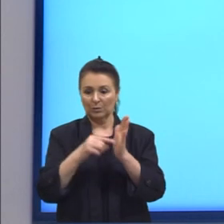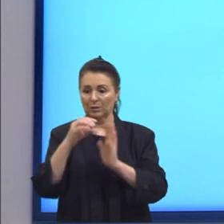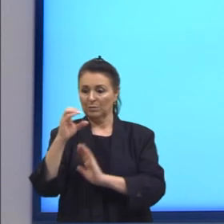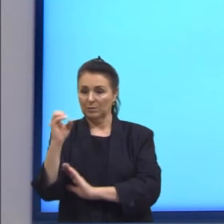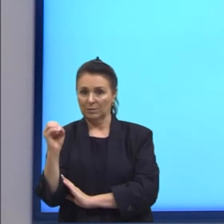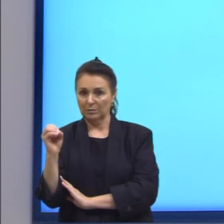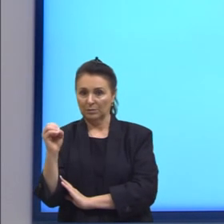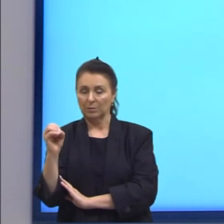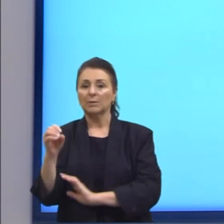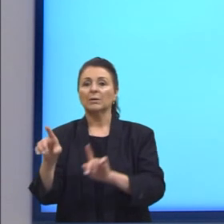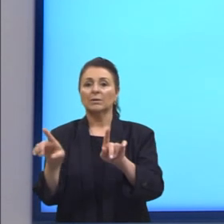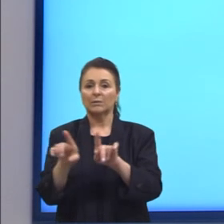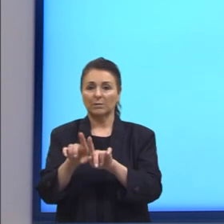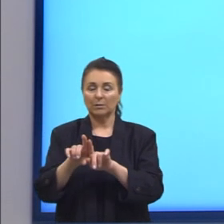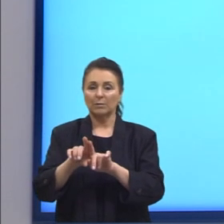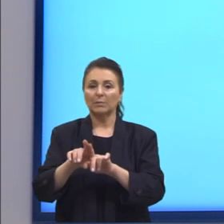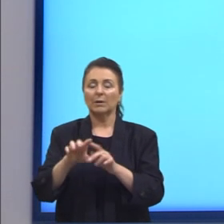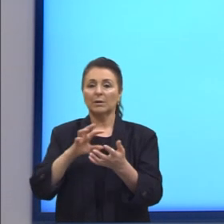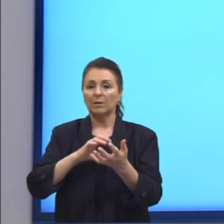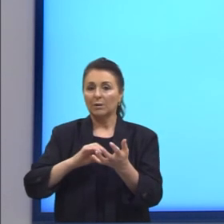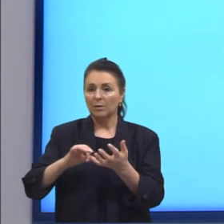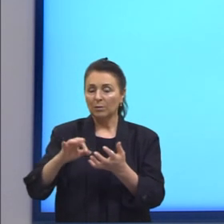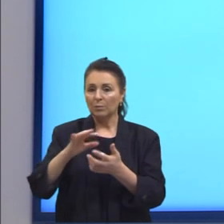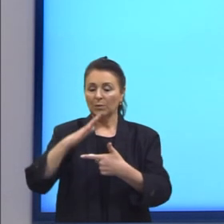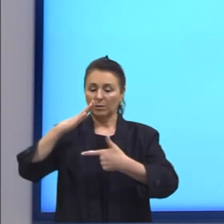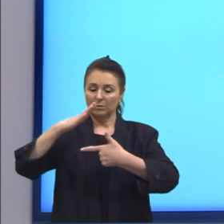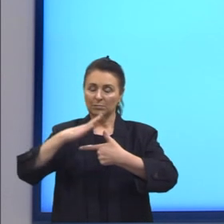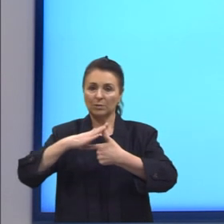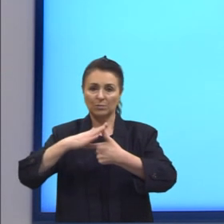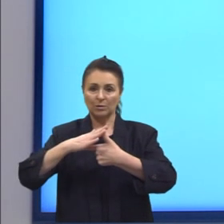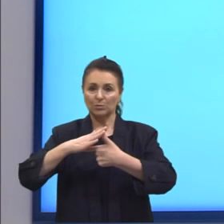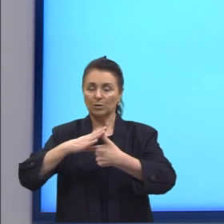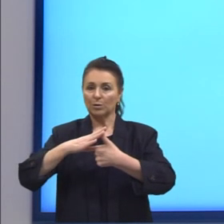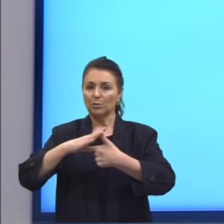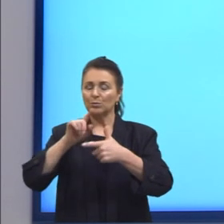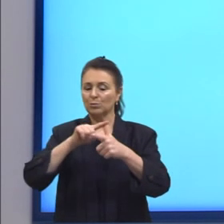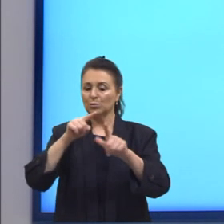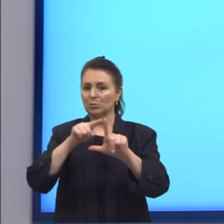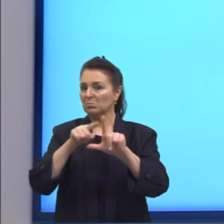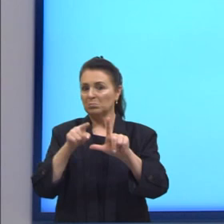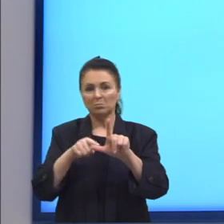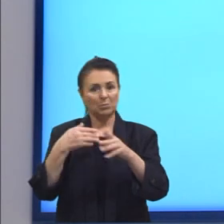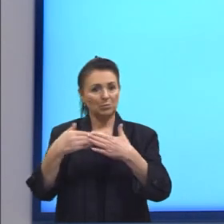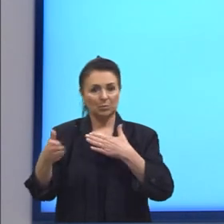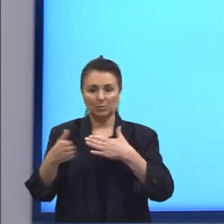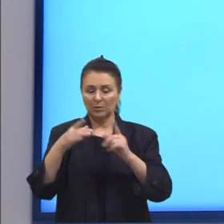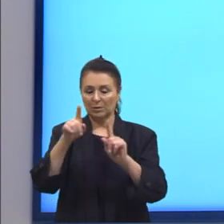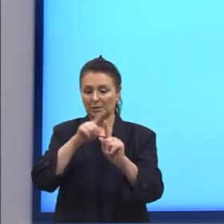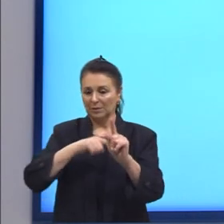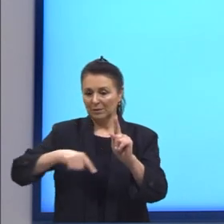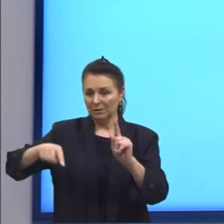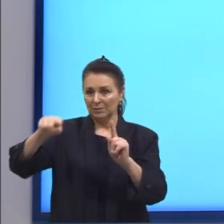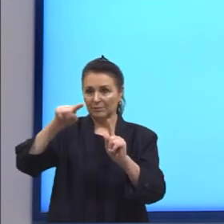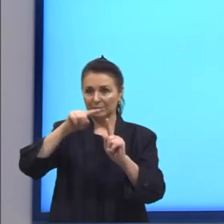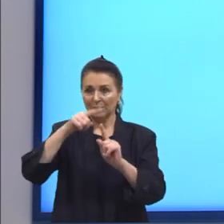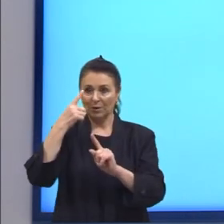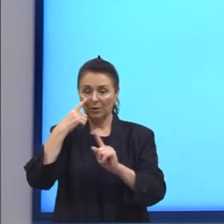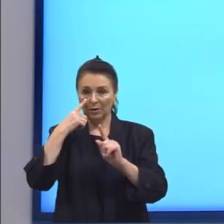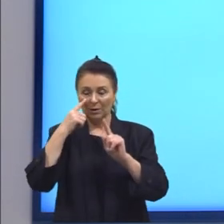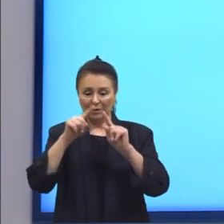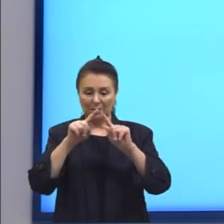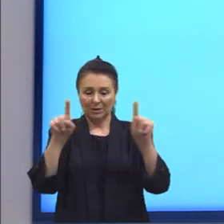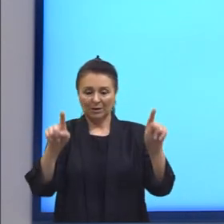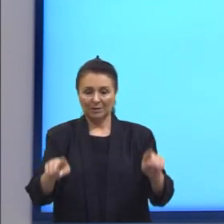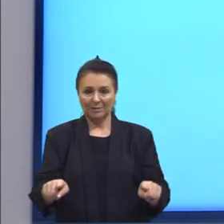nós podemos também calcular a tangente de um ângulo qualquer na circunferência. Aqui, então, a imagem para